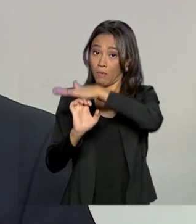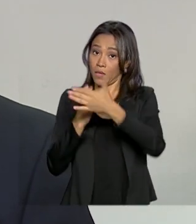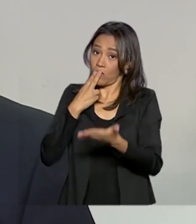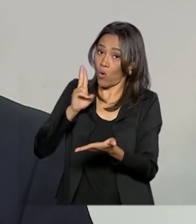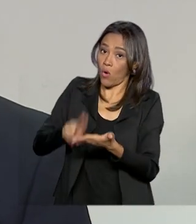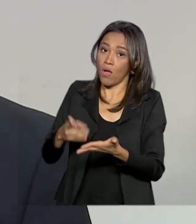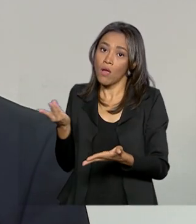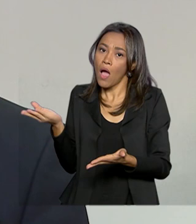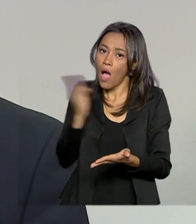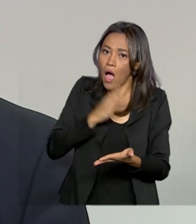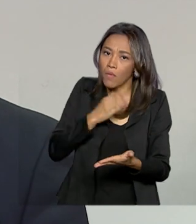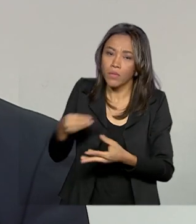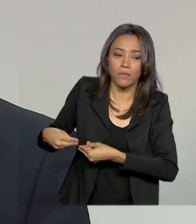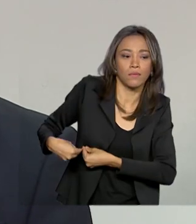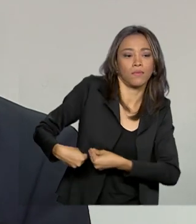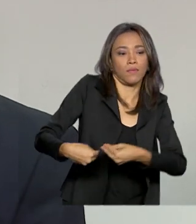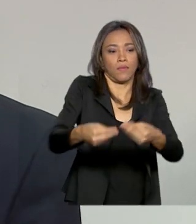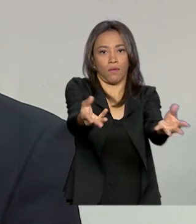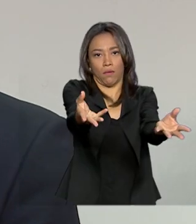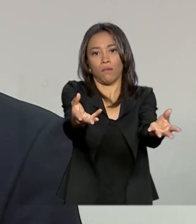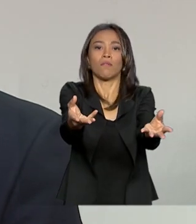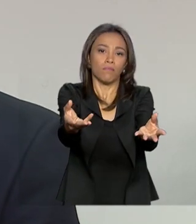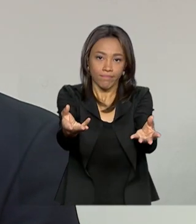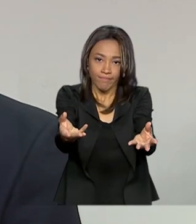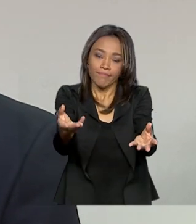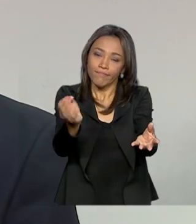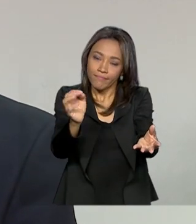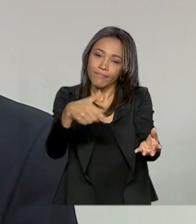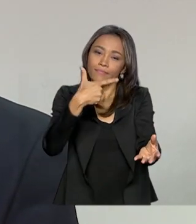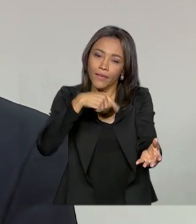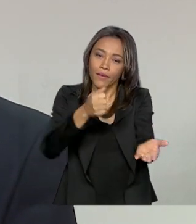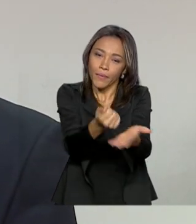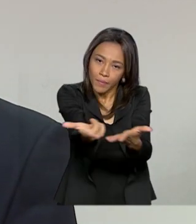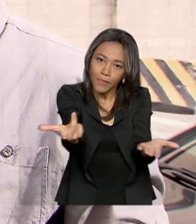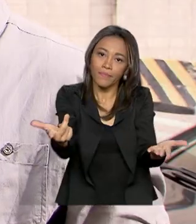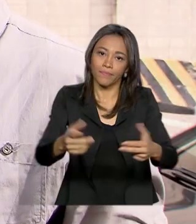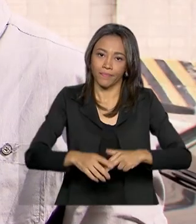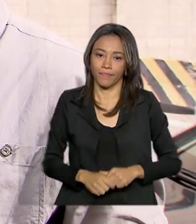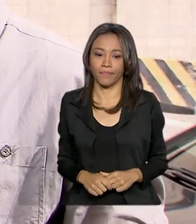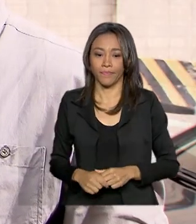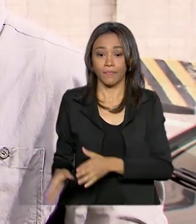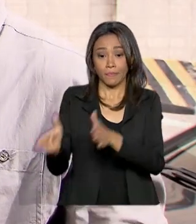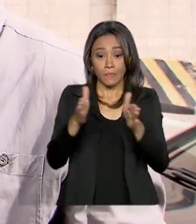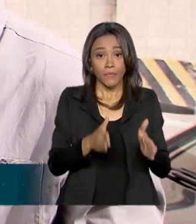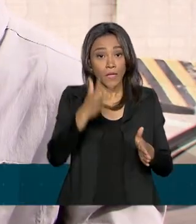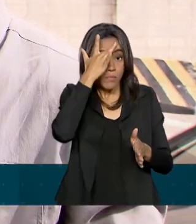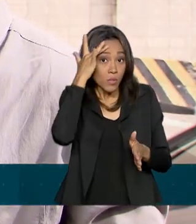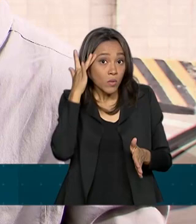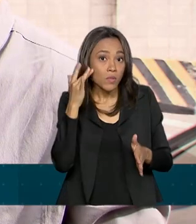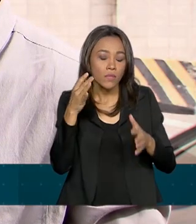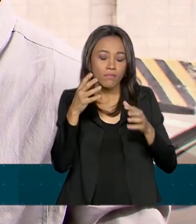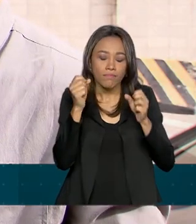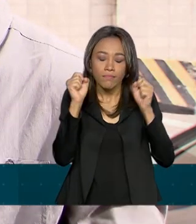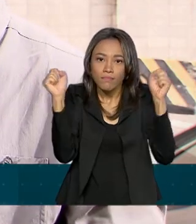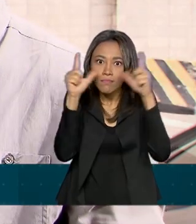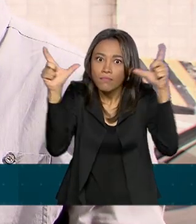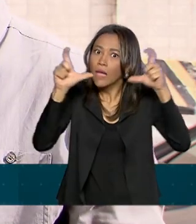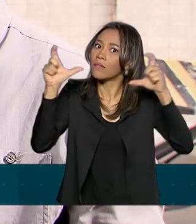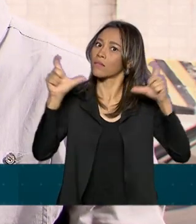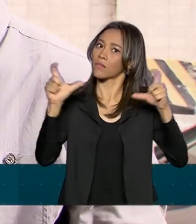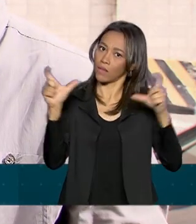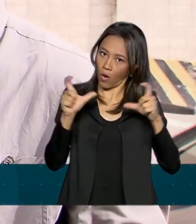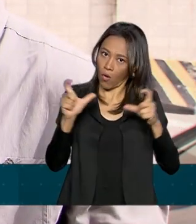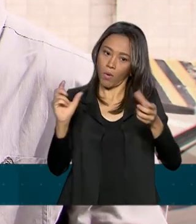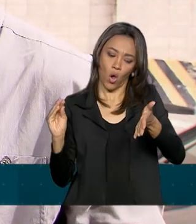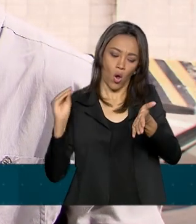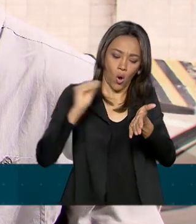rápida, entregar as encomendas para os seus consumidores finais. Os consumidores devem ficar atentos para cadastrar a